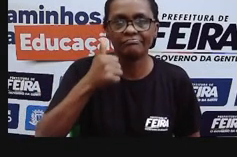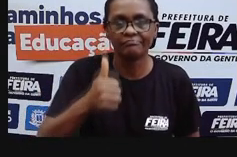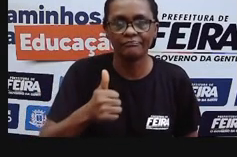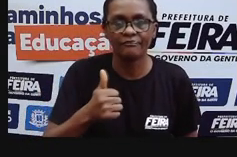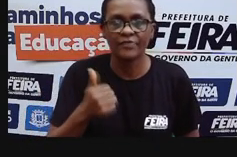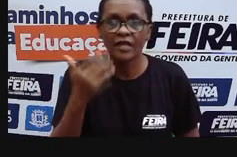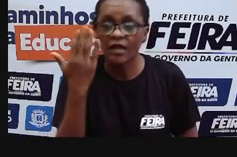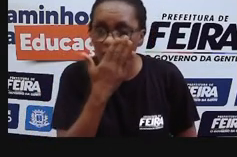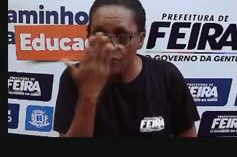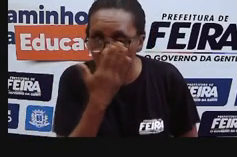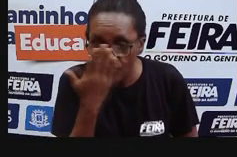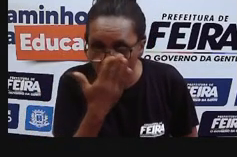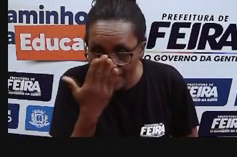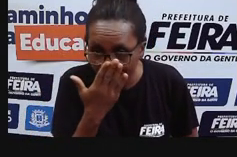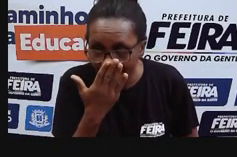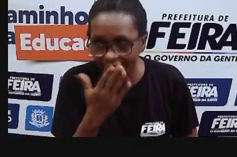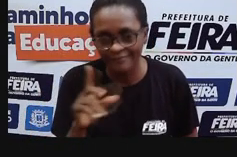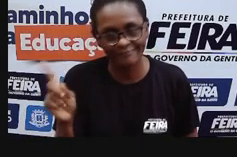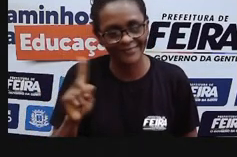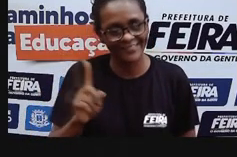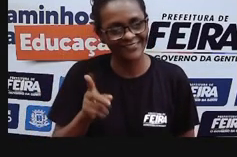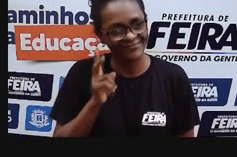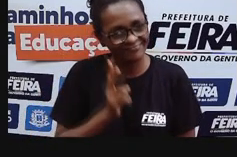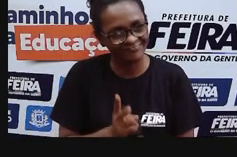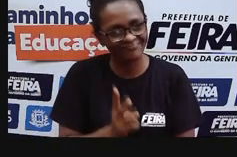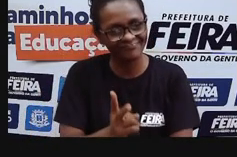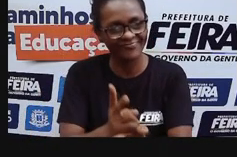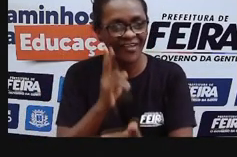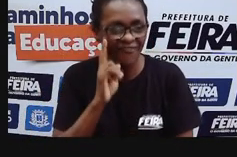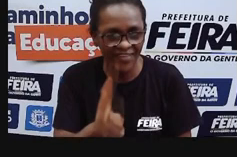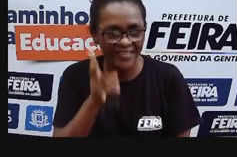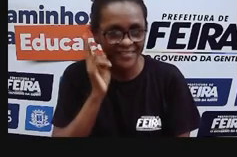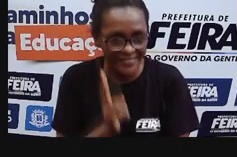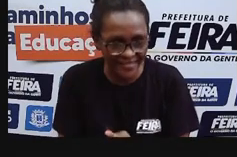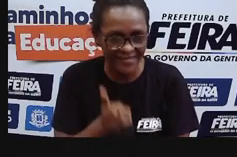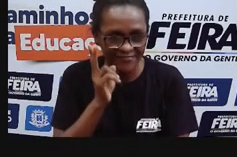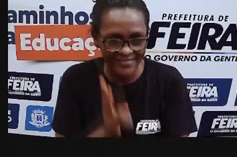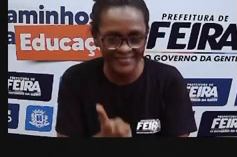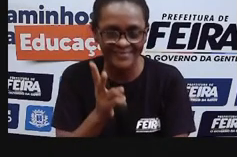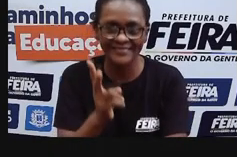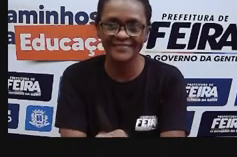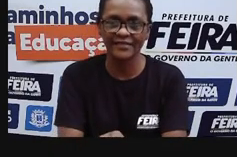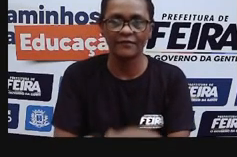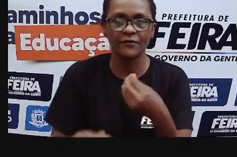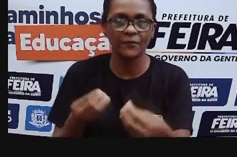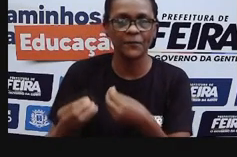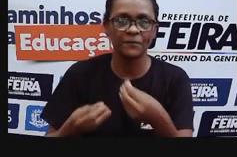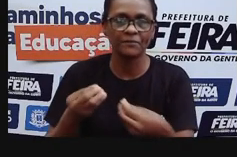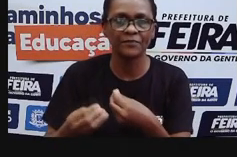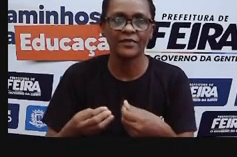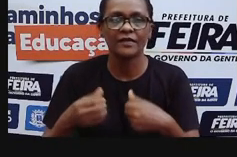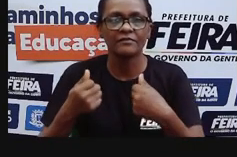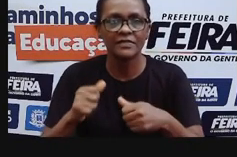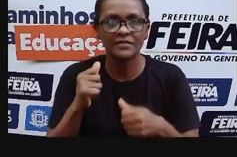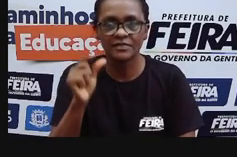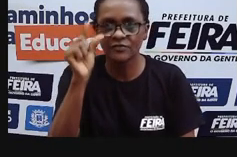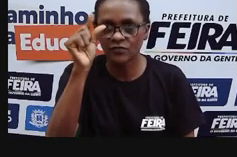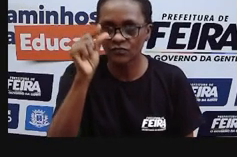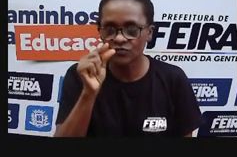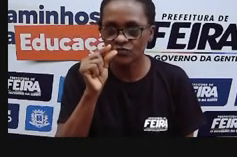sangue, observou os espermatozoides. E aí, ele descobriu também a existência dos micróbios.